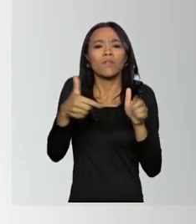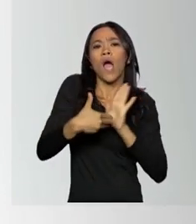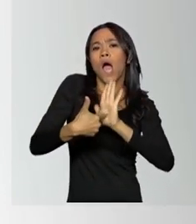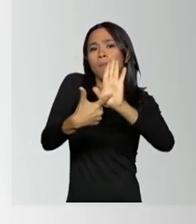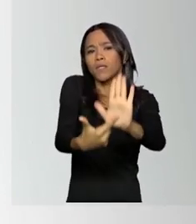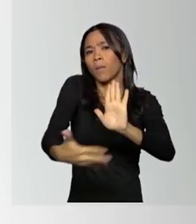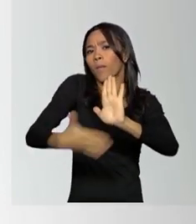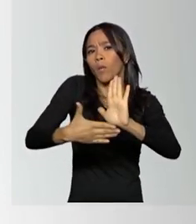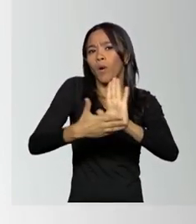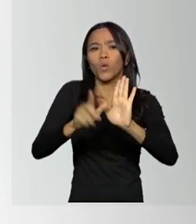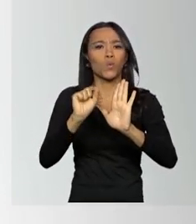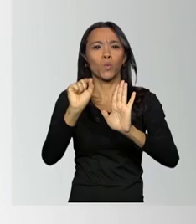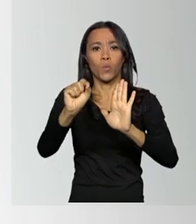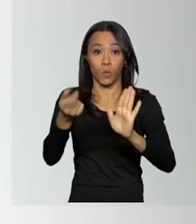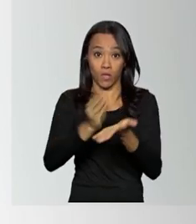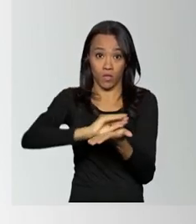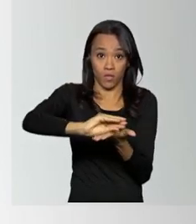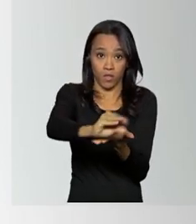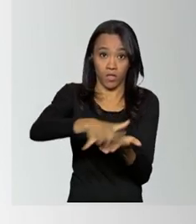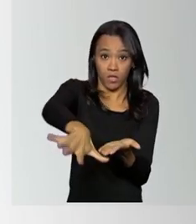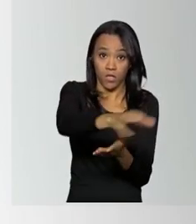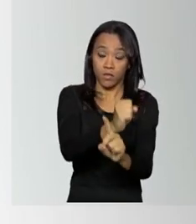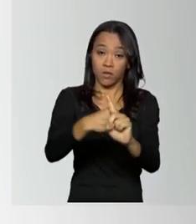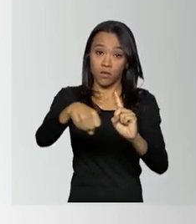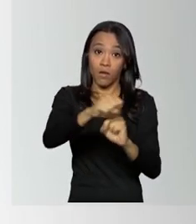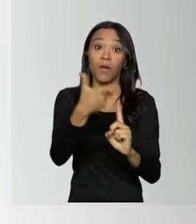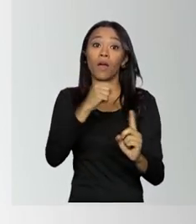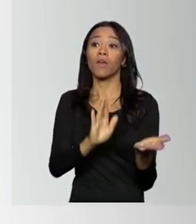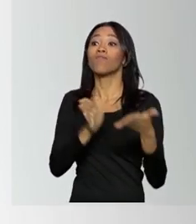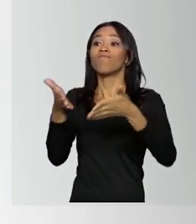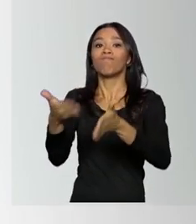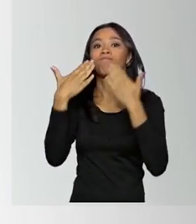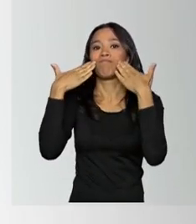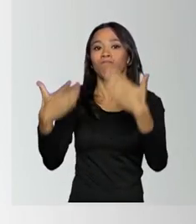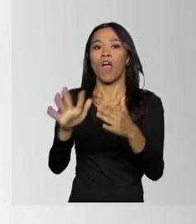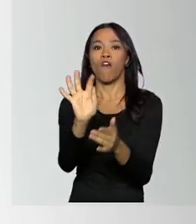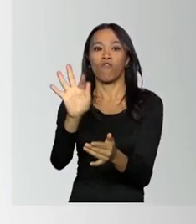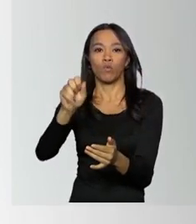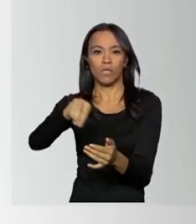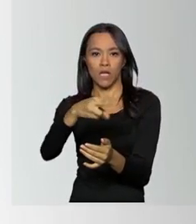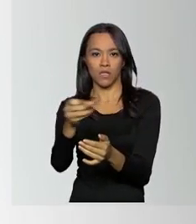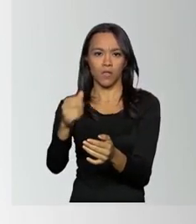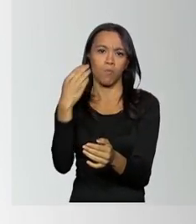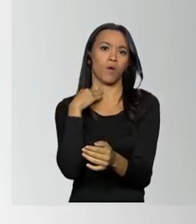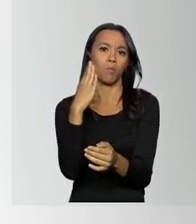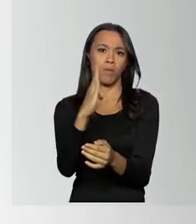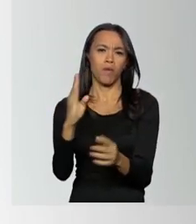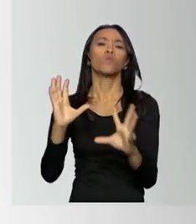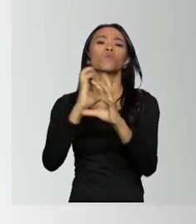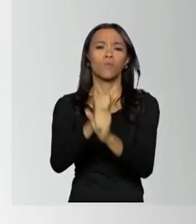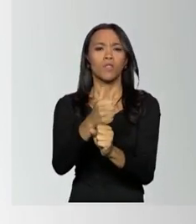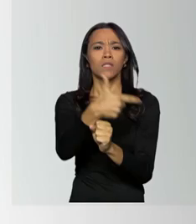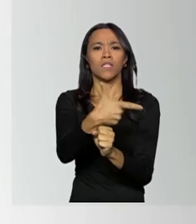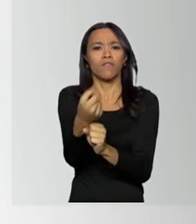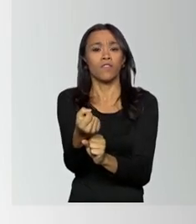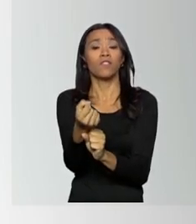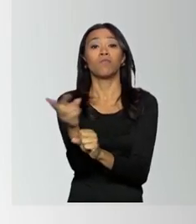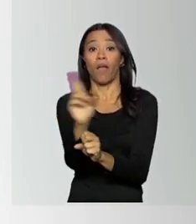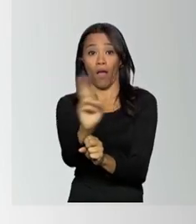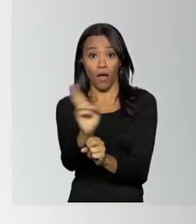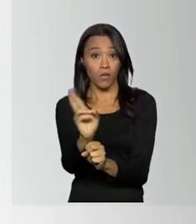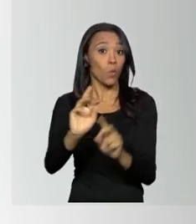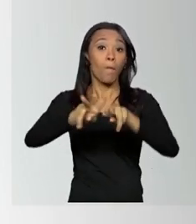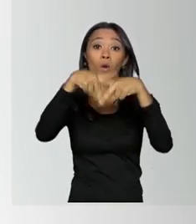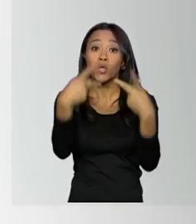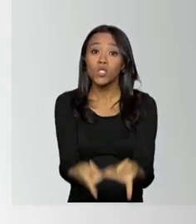apresentar uma proposta de investimento social à Fundação Banco do Brasil no valor de até 120 mil reais por meio de